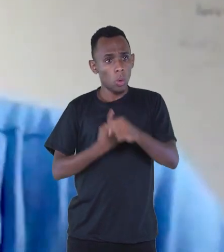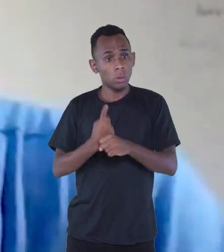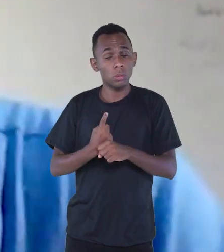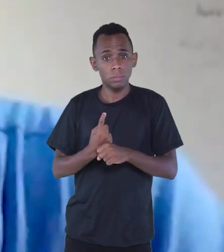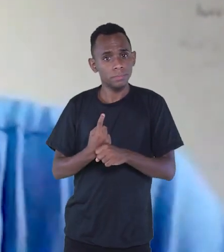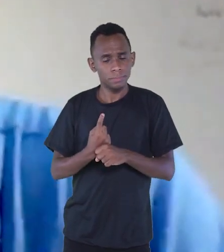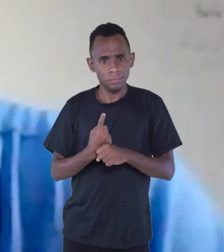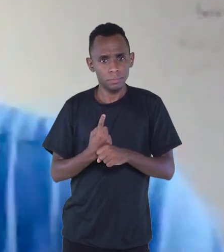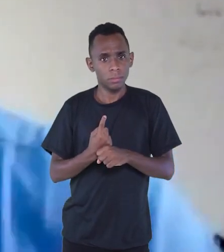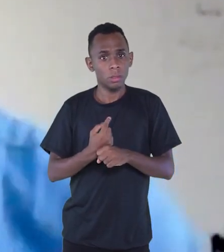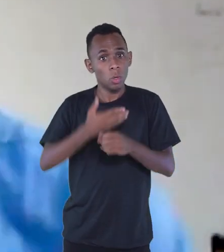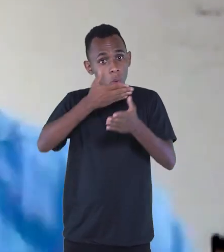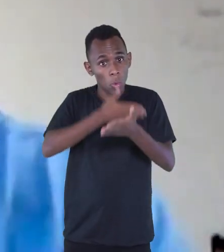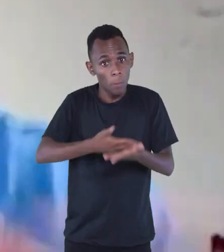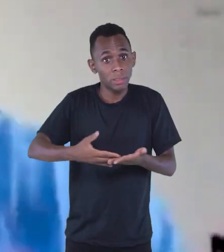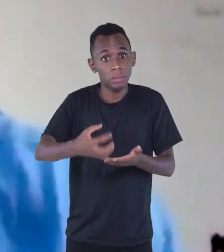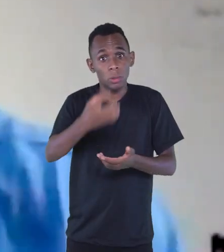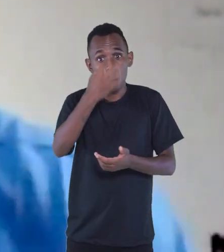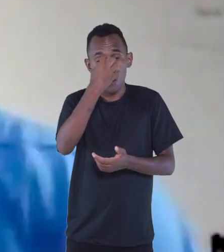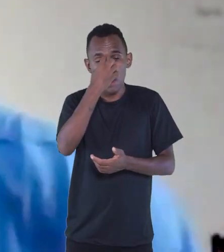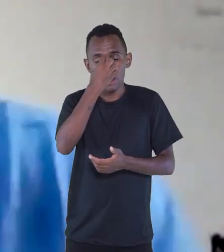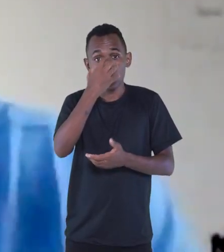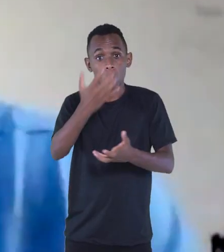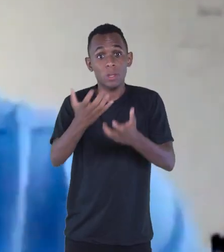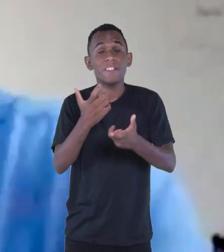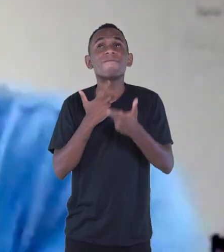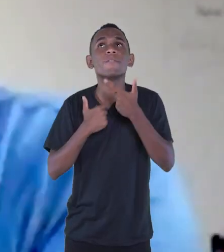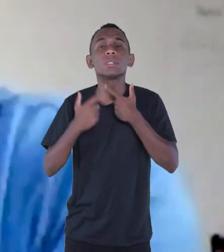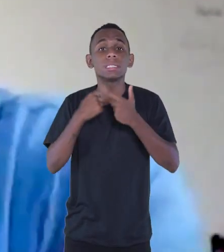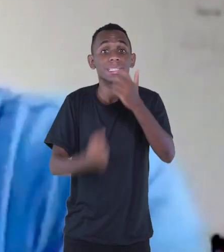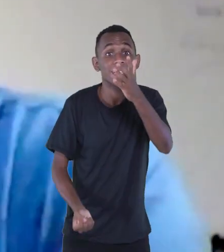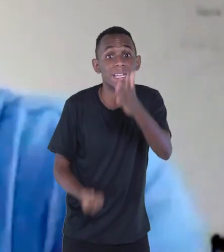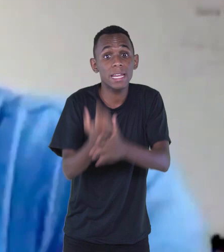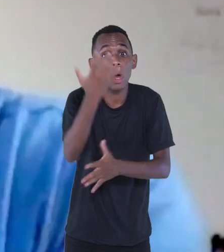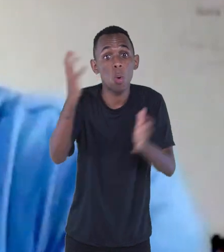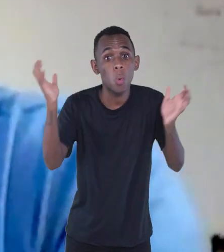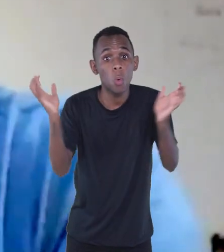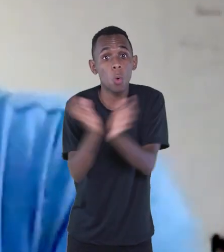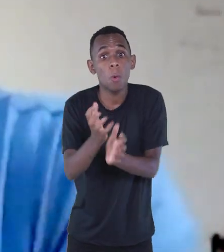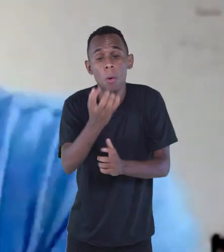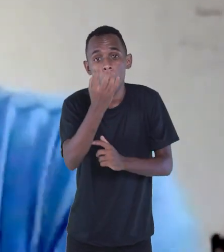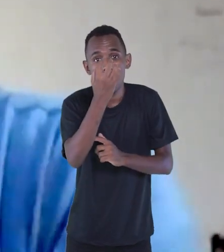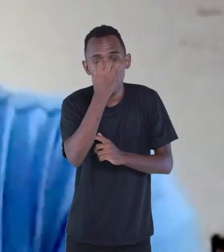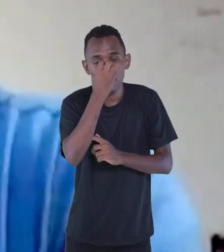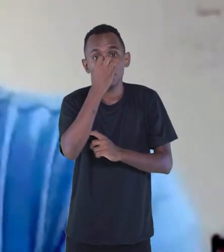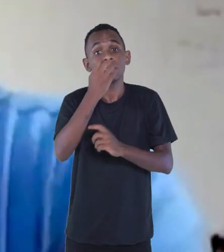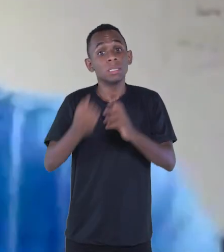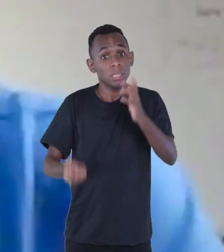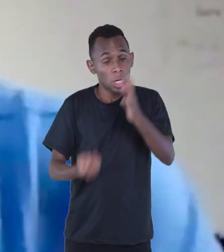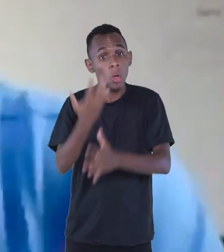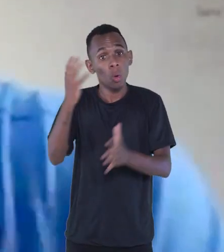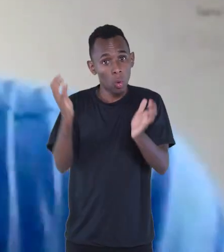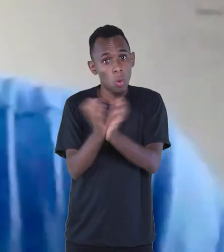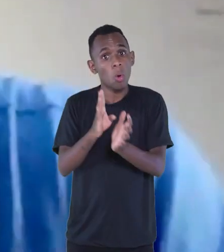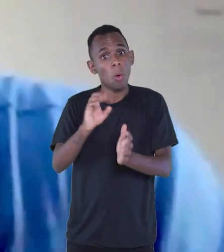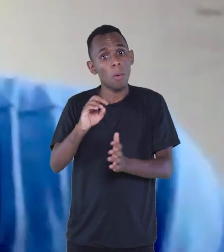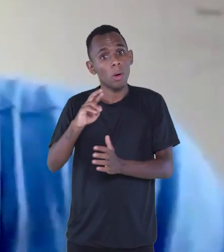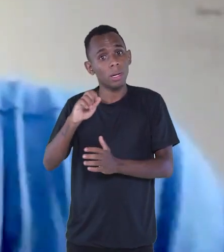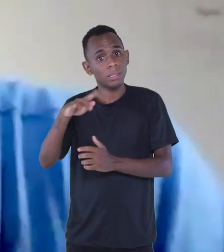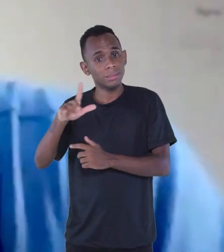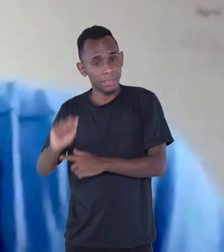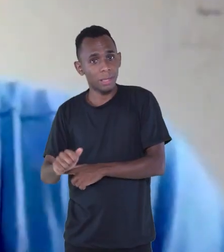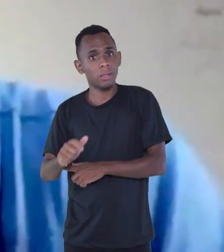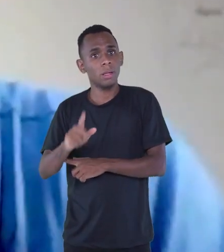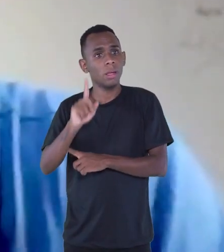comecei com o palhaço, eu quis criar um grupo de palhaços. E criamos a Companhia Borandá, que é uma